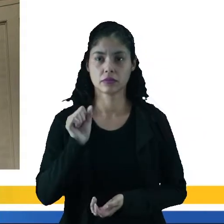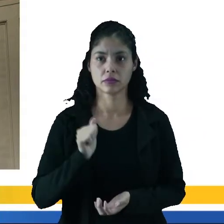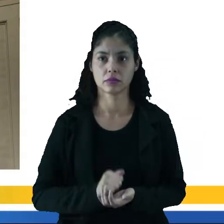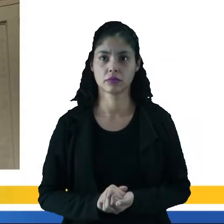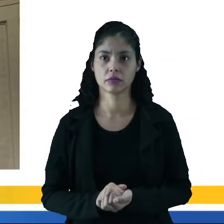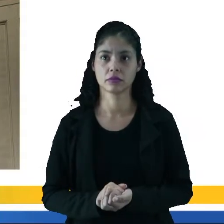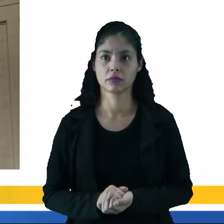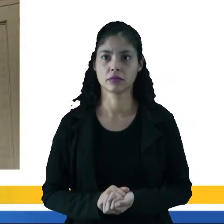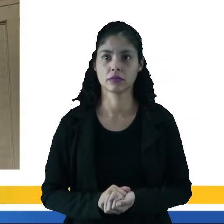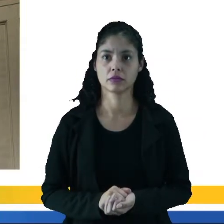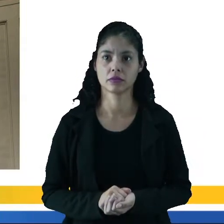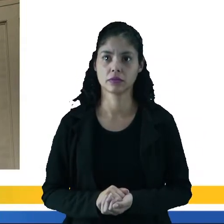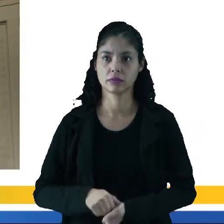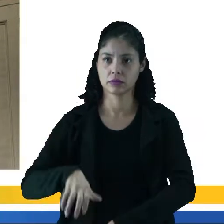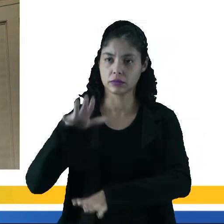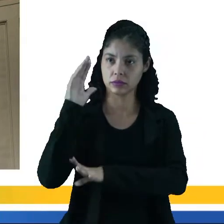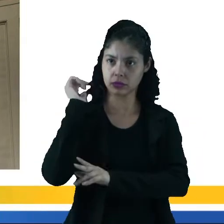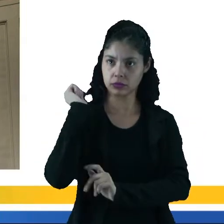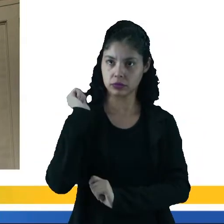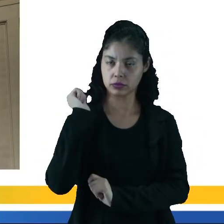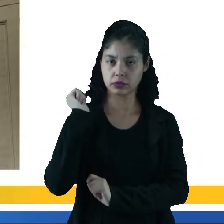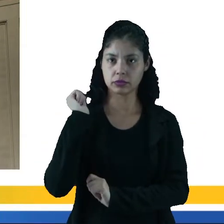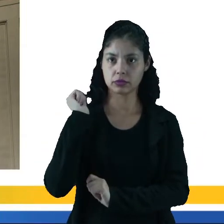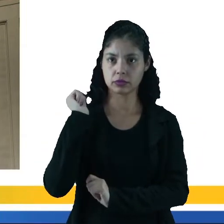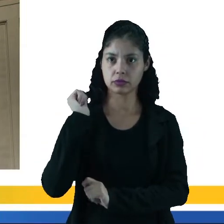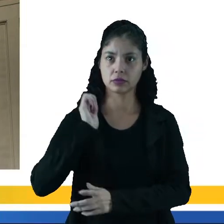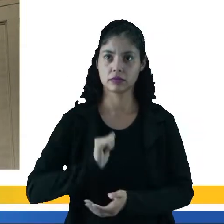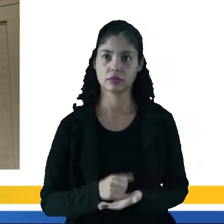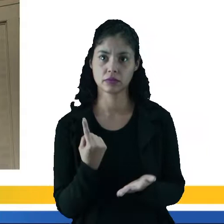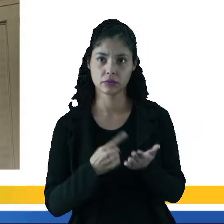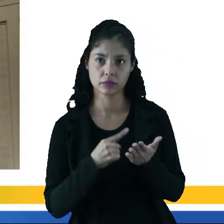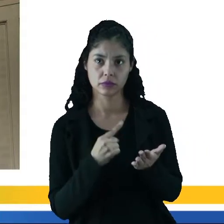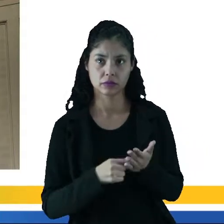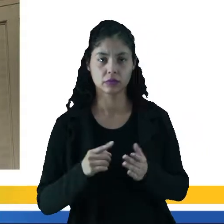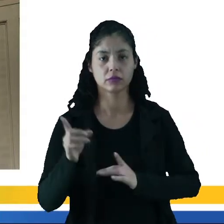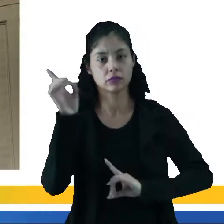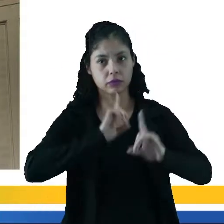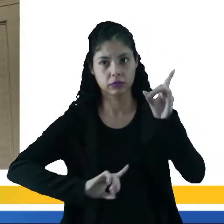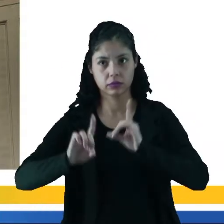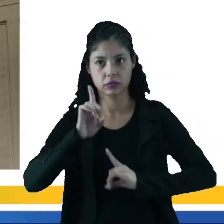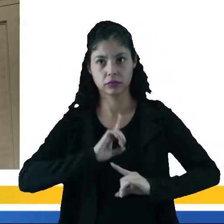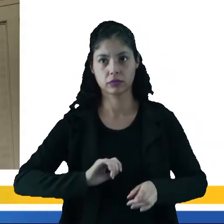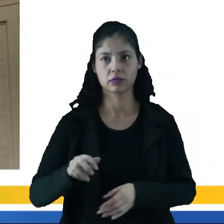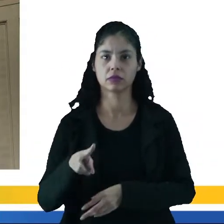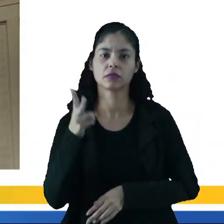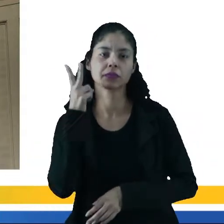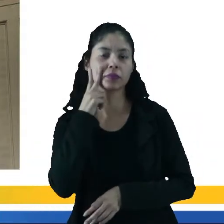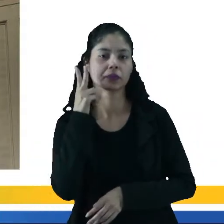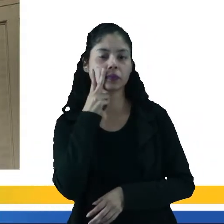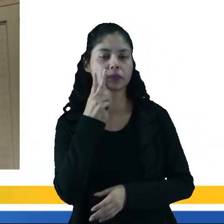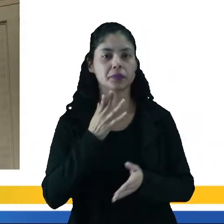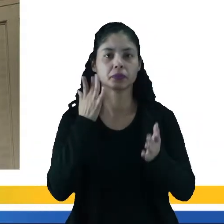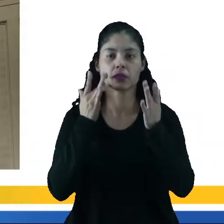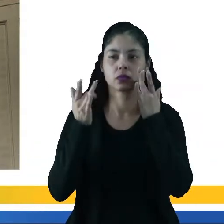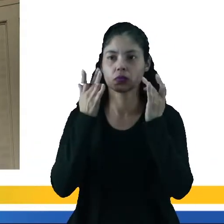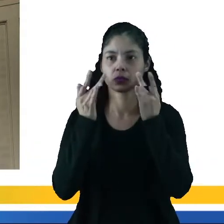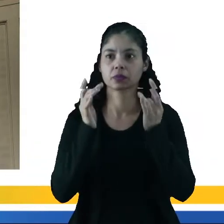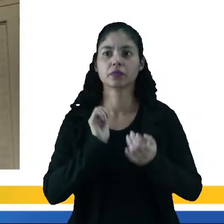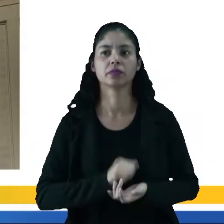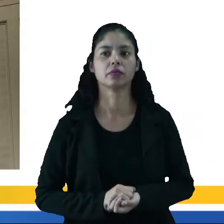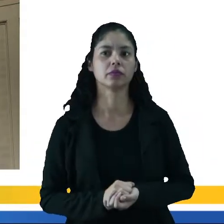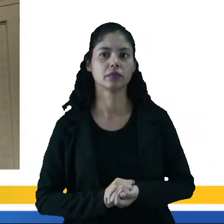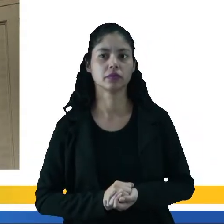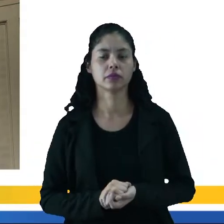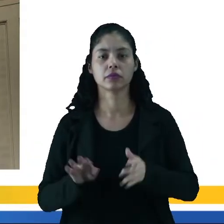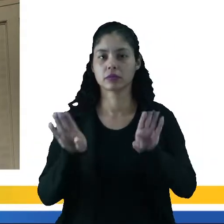e ele está carregando um infante Dionísio. Dionísio é considerado o deus do vinho, o deus do teatro, né?